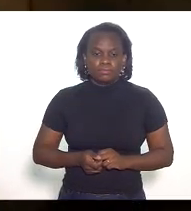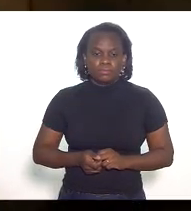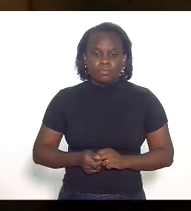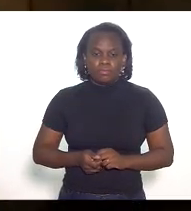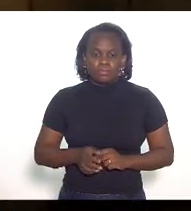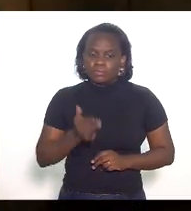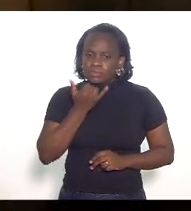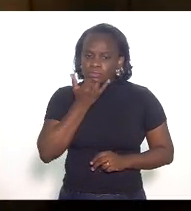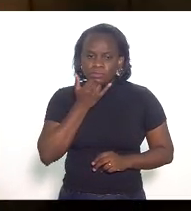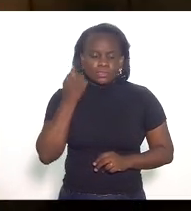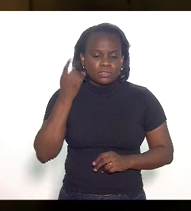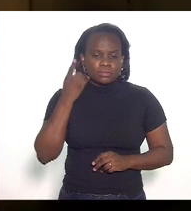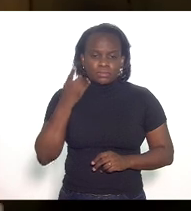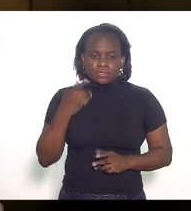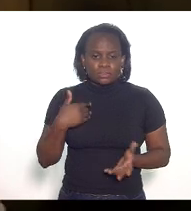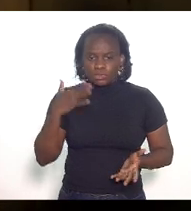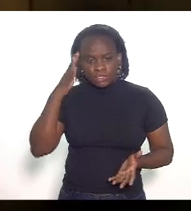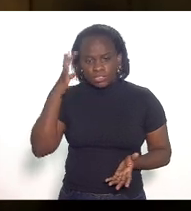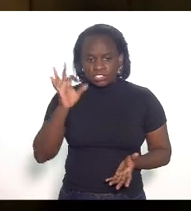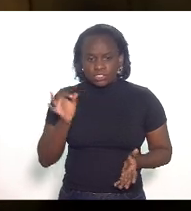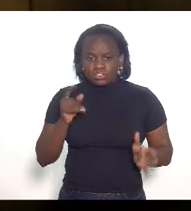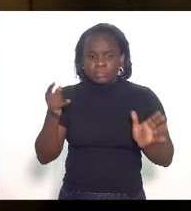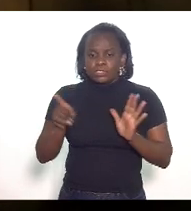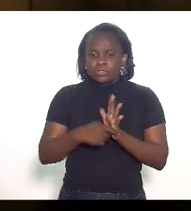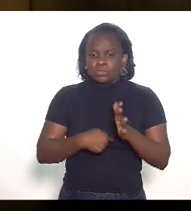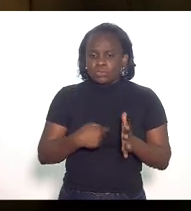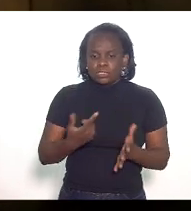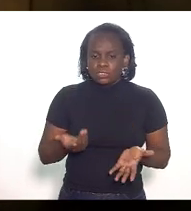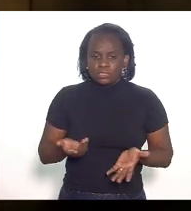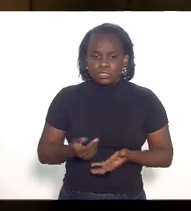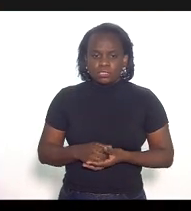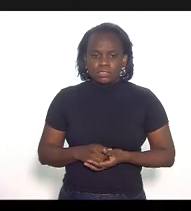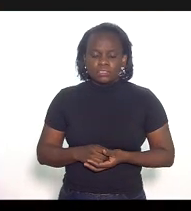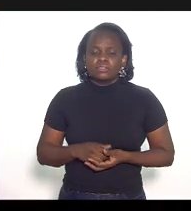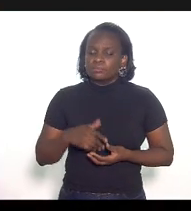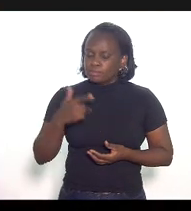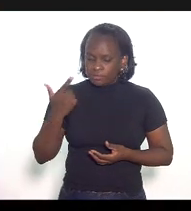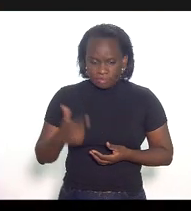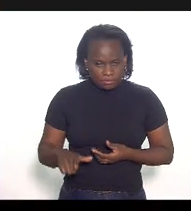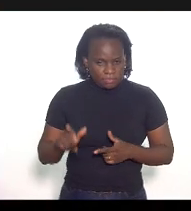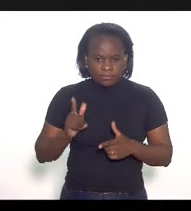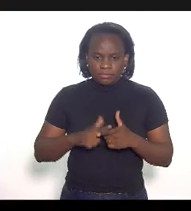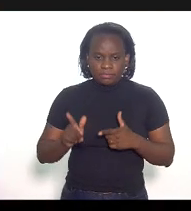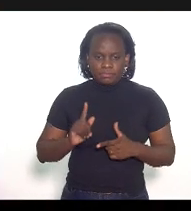desculpa deputado eu não consegui entender a sua pergunta perfeitamente